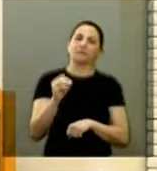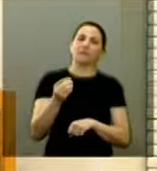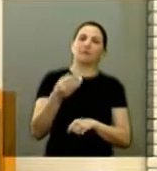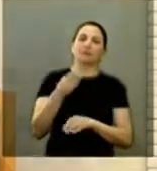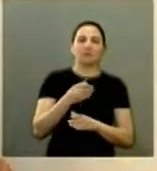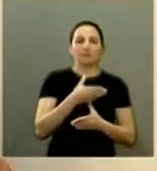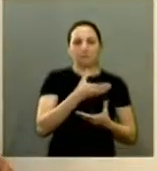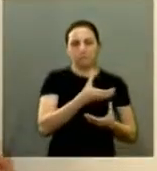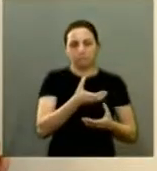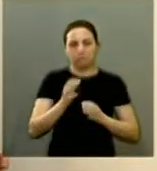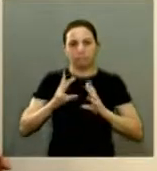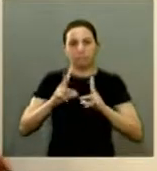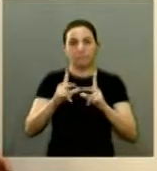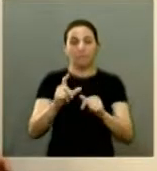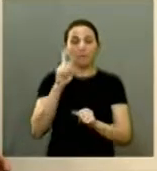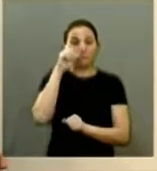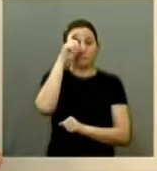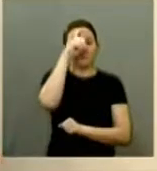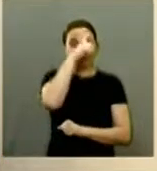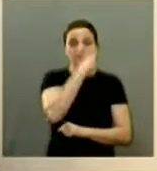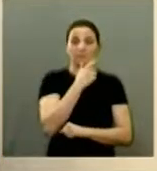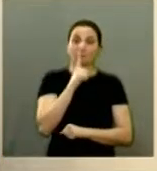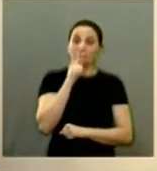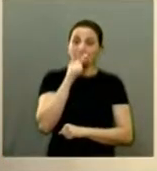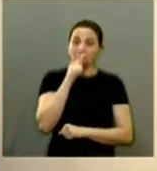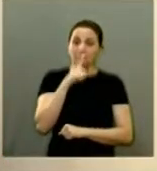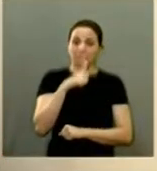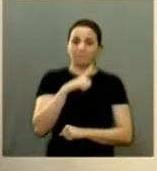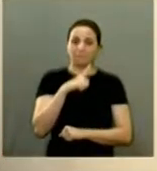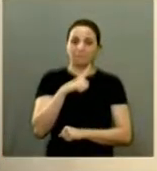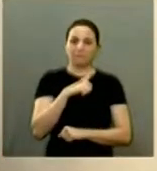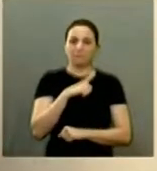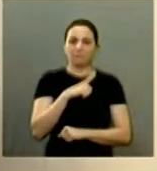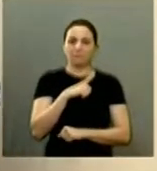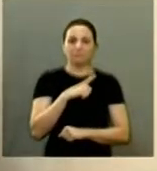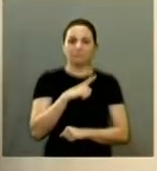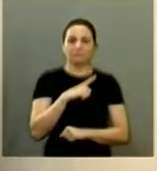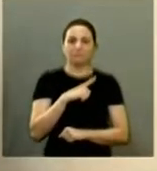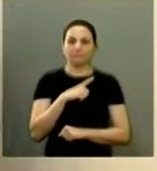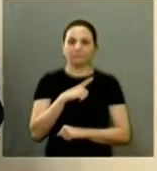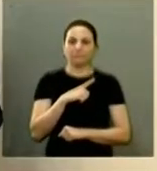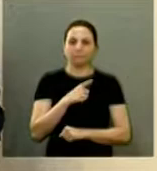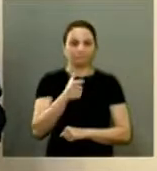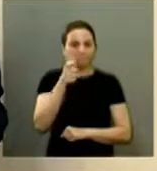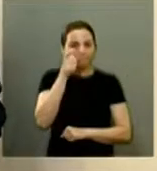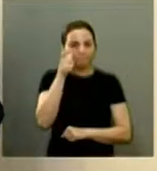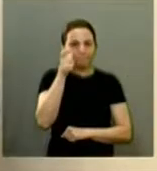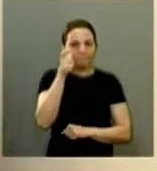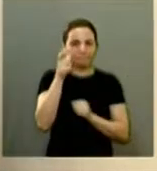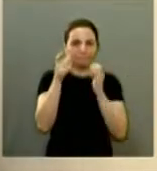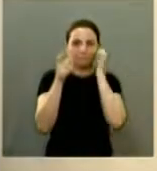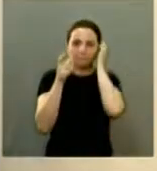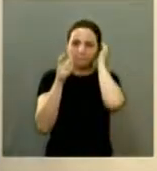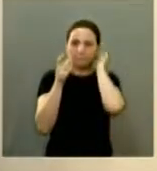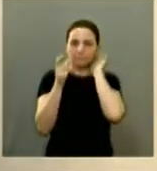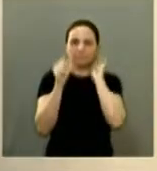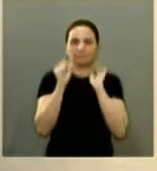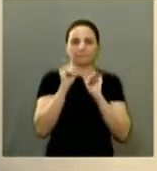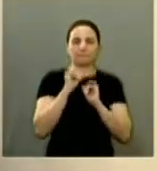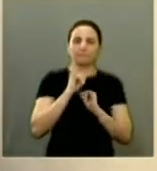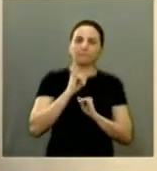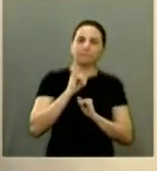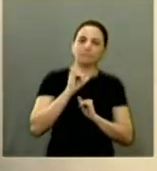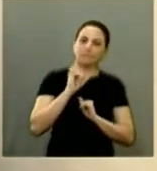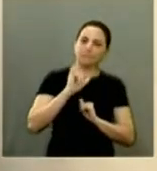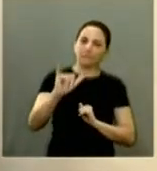polícia militar dificuldade eu venho dar novamente um alerta à população para a gente fazer nossa parte